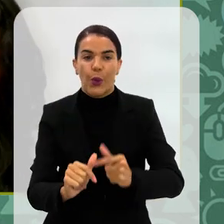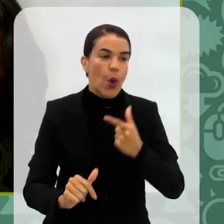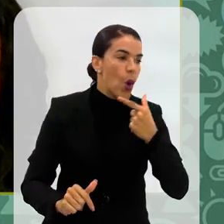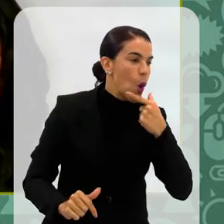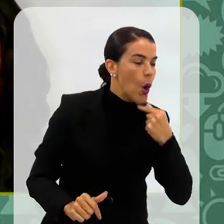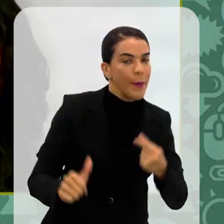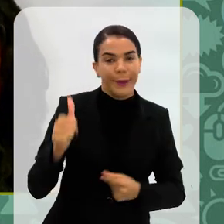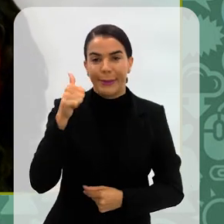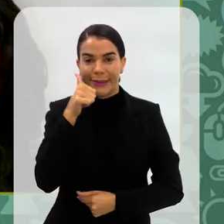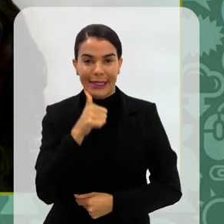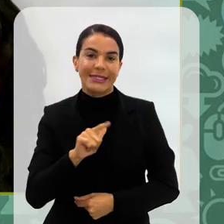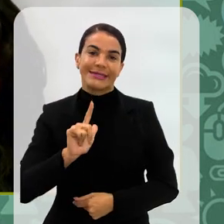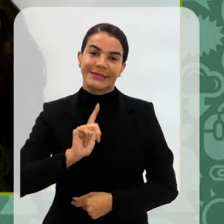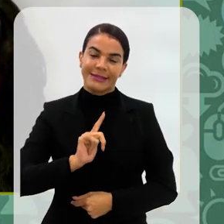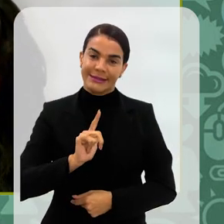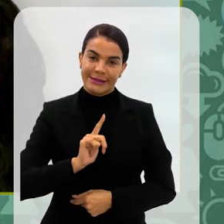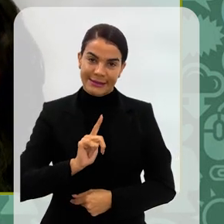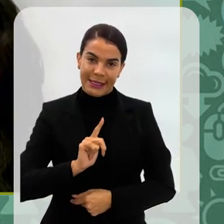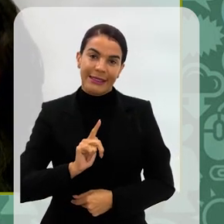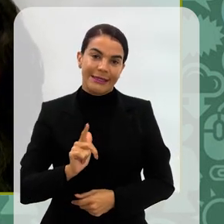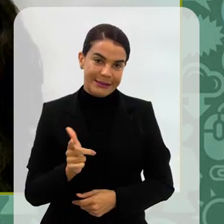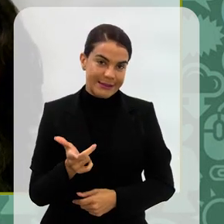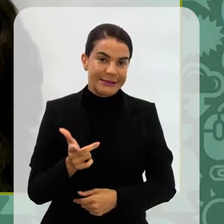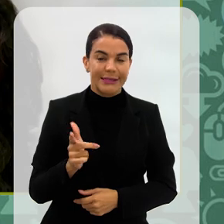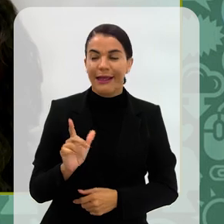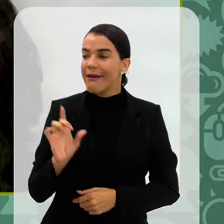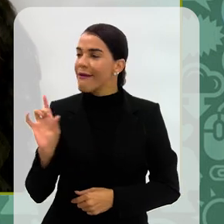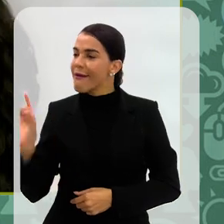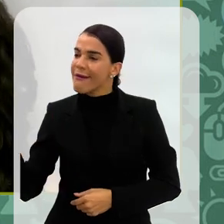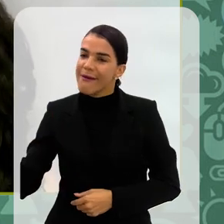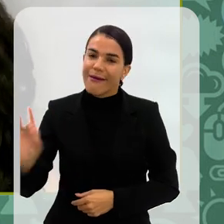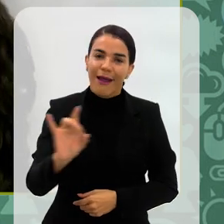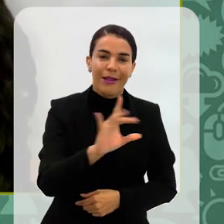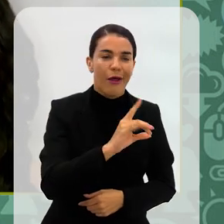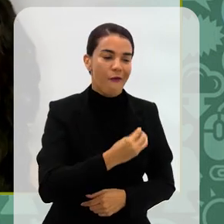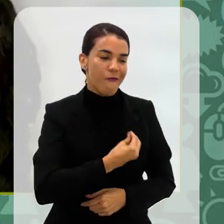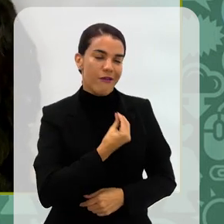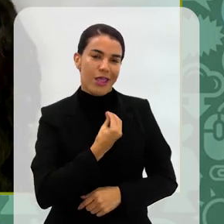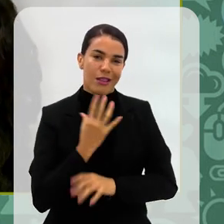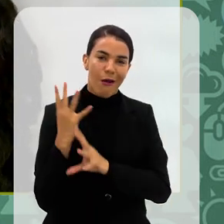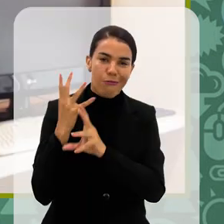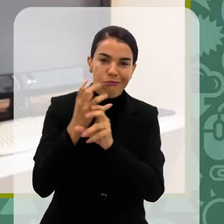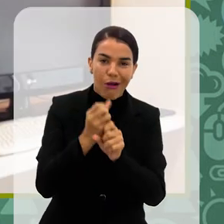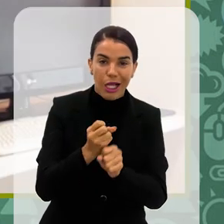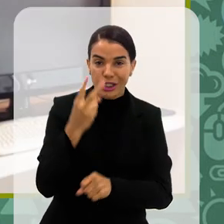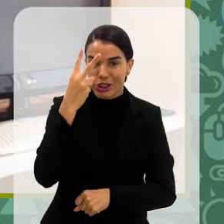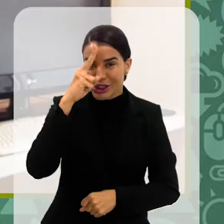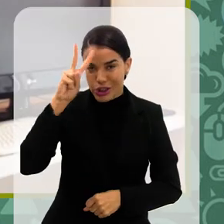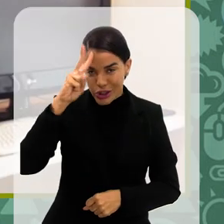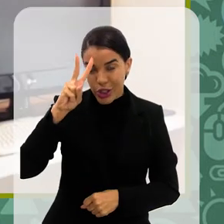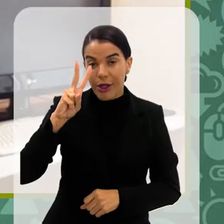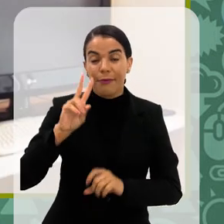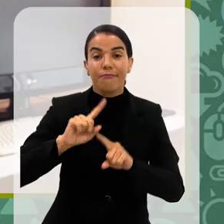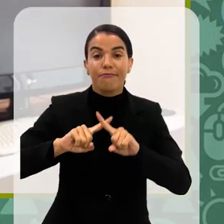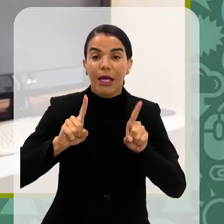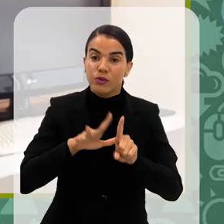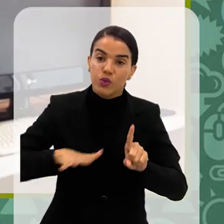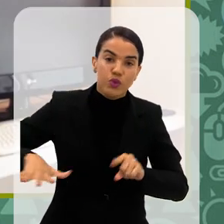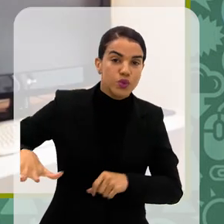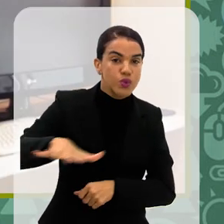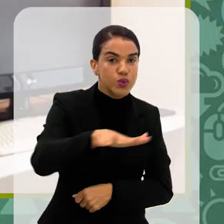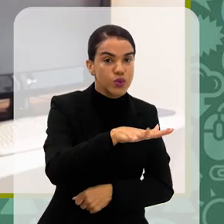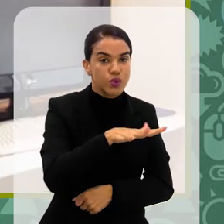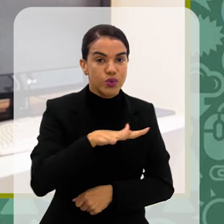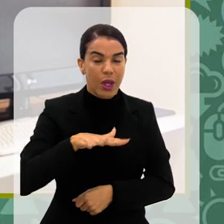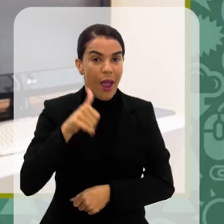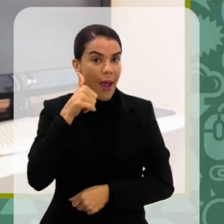homem, quanto para mulher, assim, depende, cada um tem ele e a sua vida e a sua história, mas no geral, é justamente